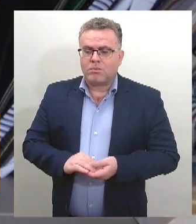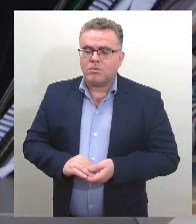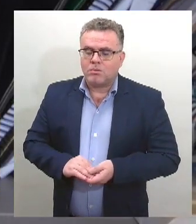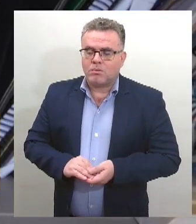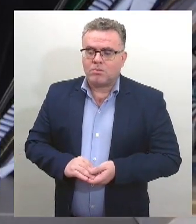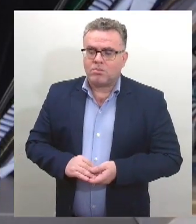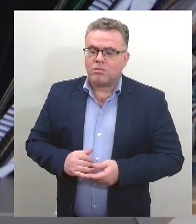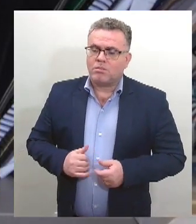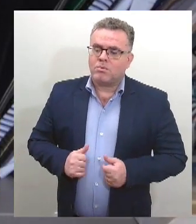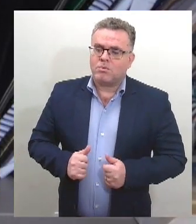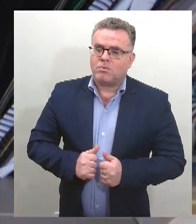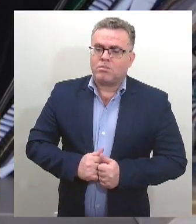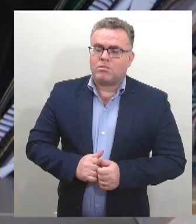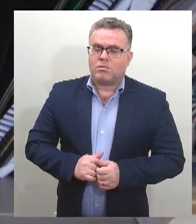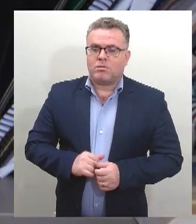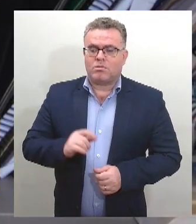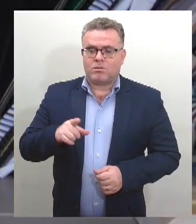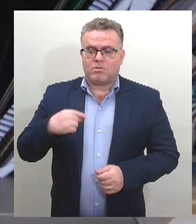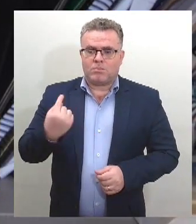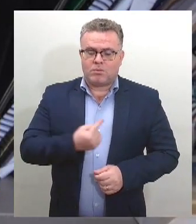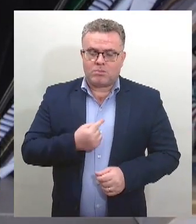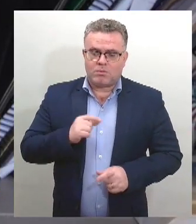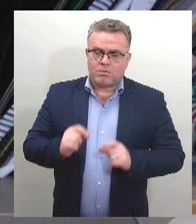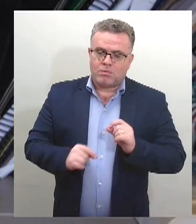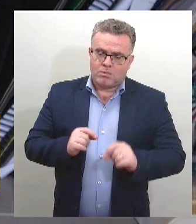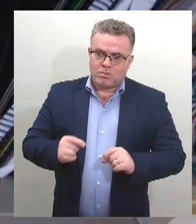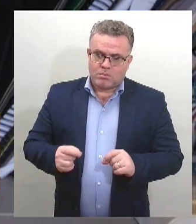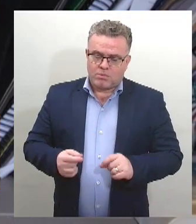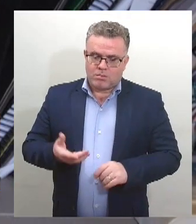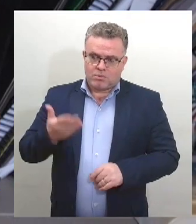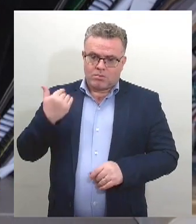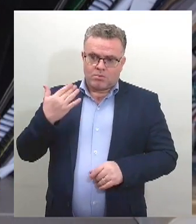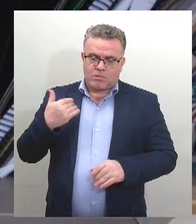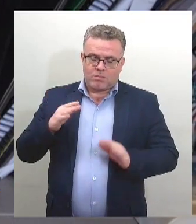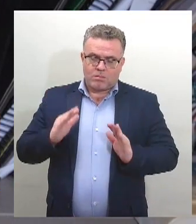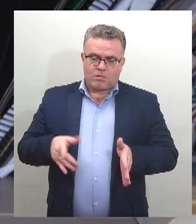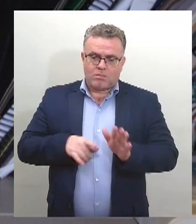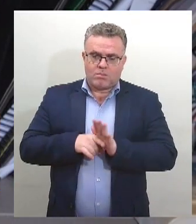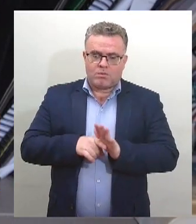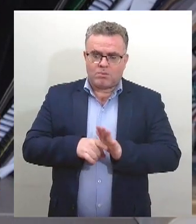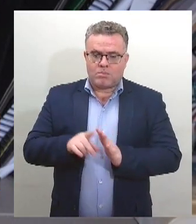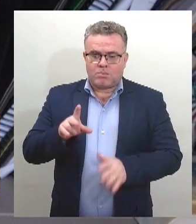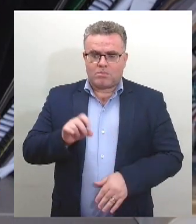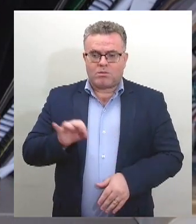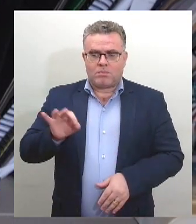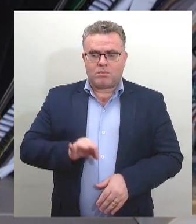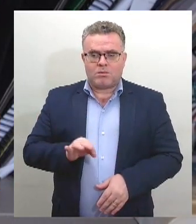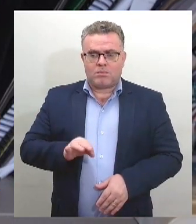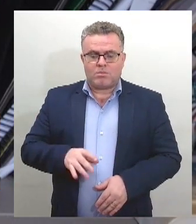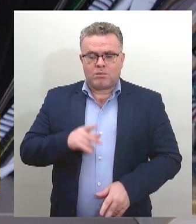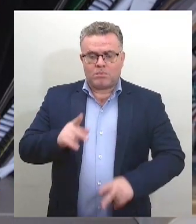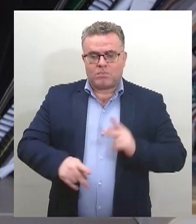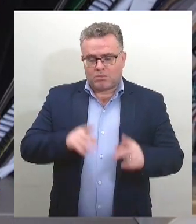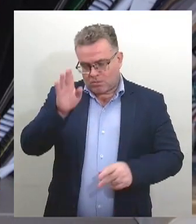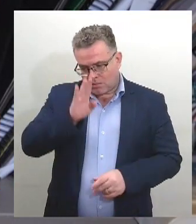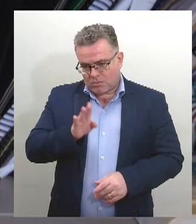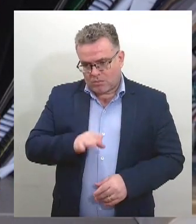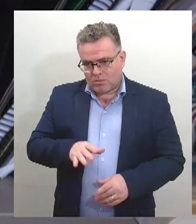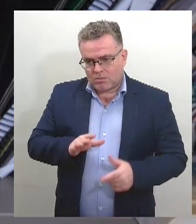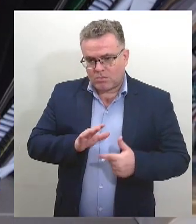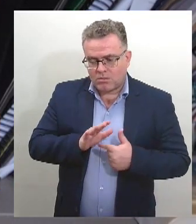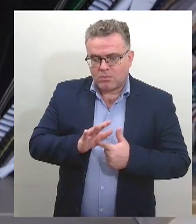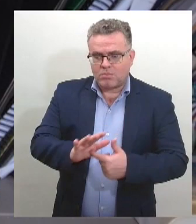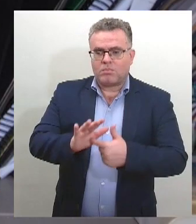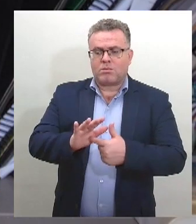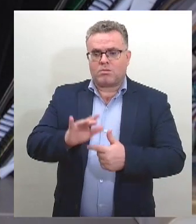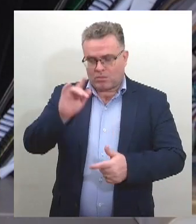somos, no censo anterior, mais de 55% da população brasileira ao declarar da negra e temos apenas